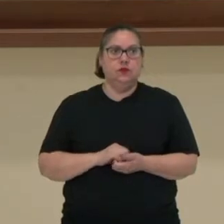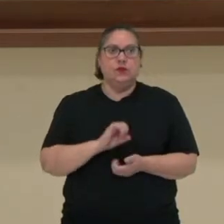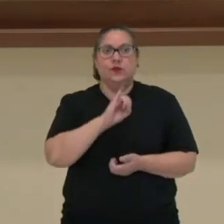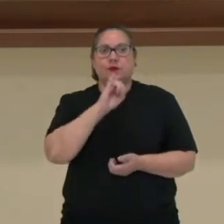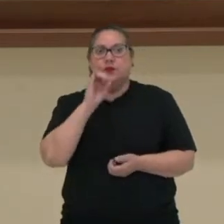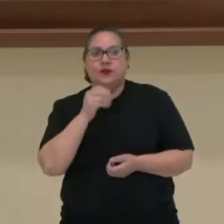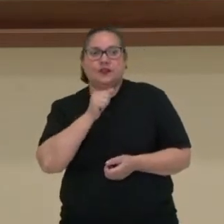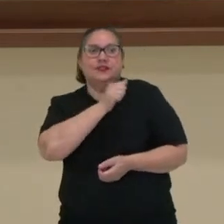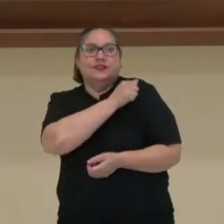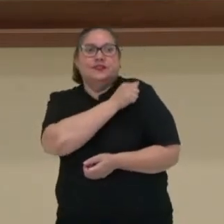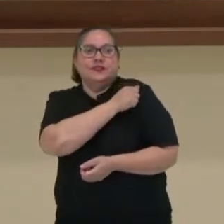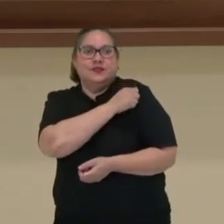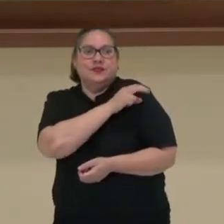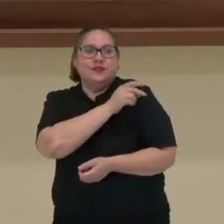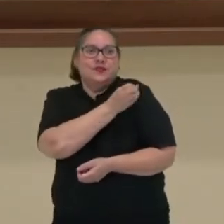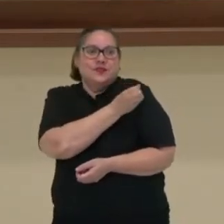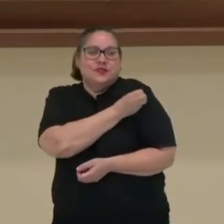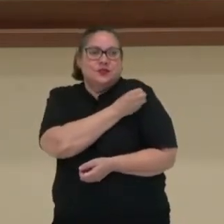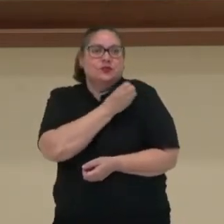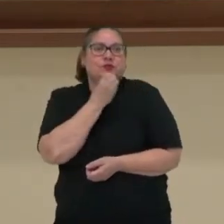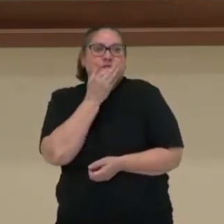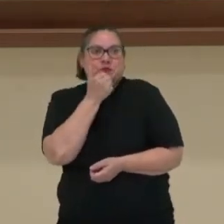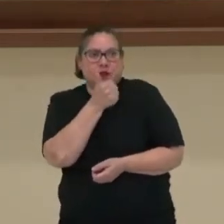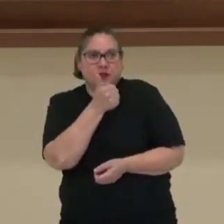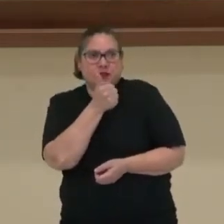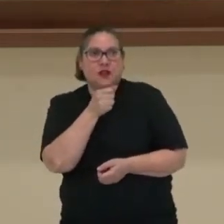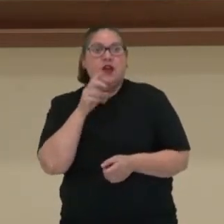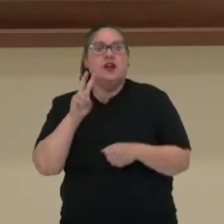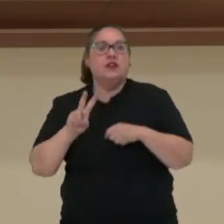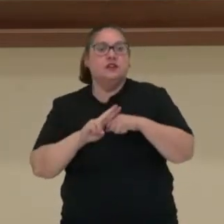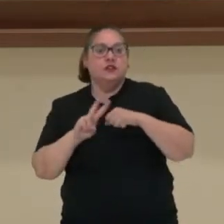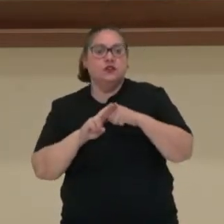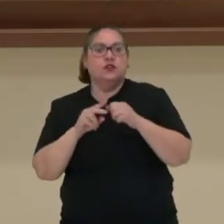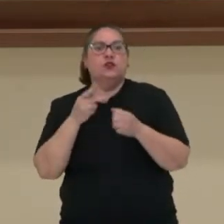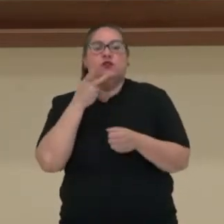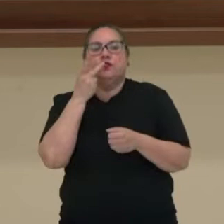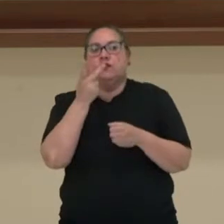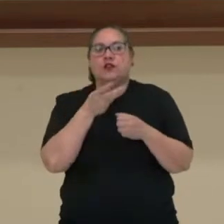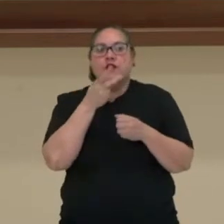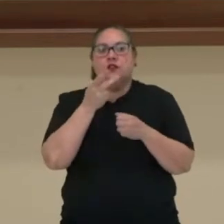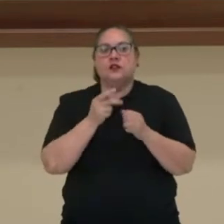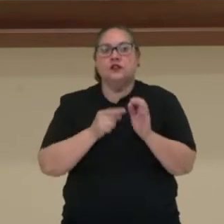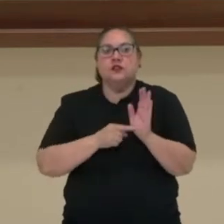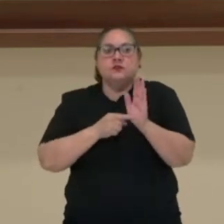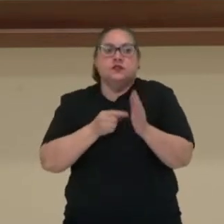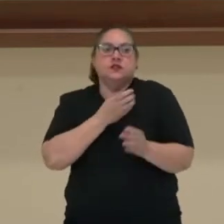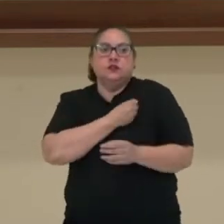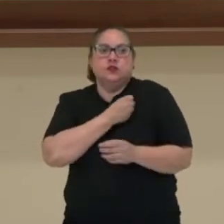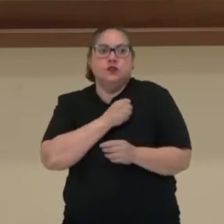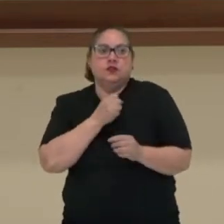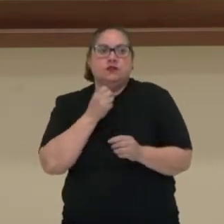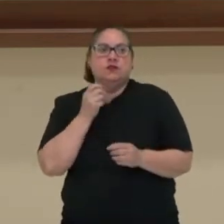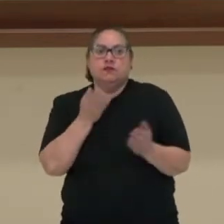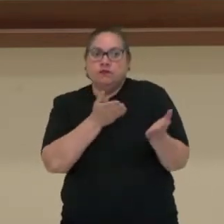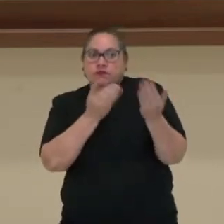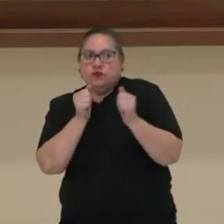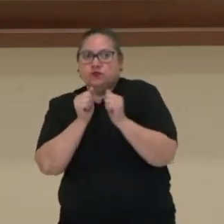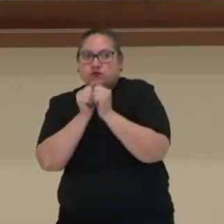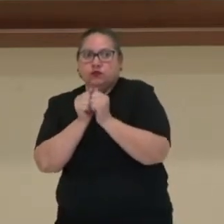Olá estudante do sexto ano, tudo bem com vocês? Neste vídeo nós vamos falar sobre expressão numérica. Vamos lá comigo?